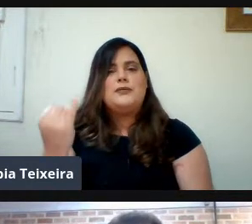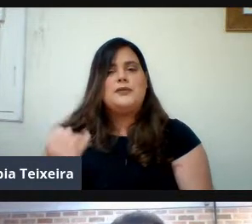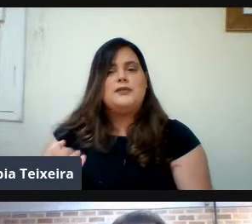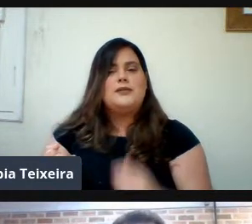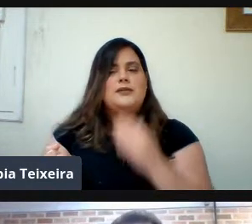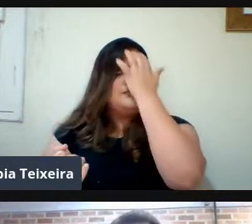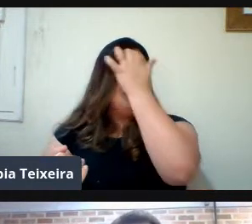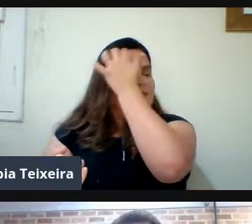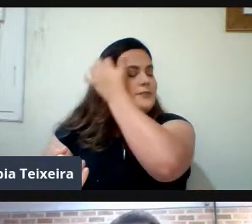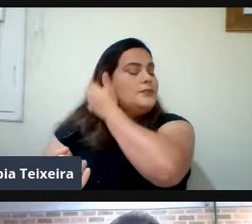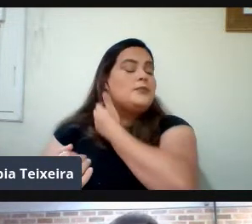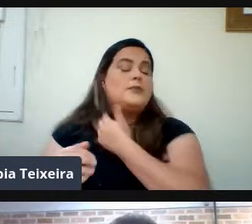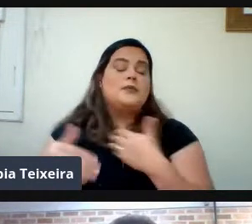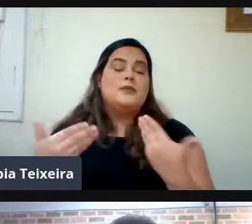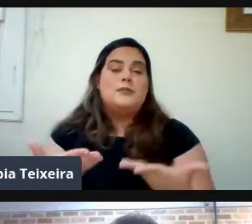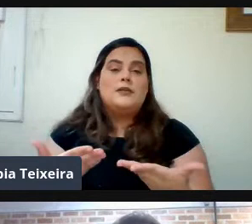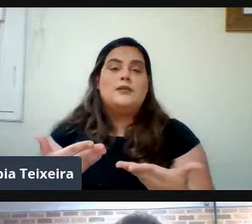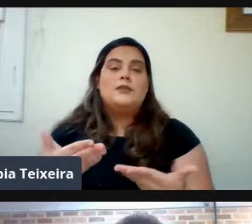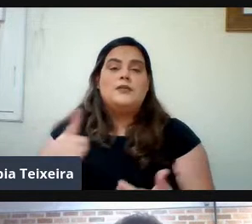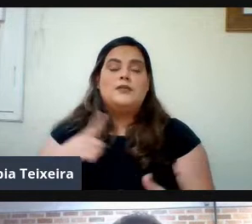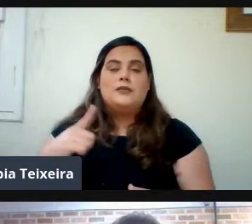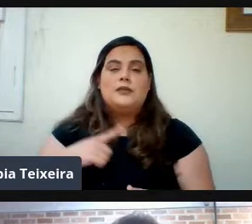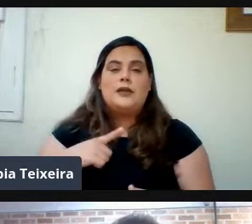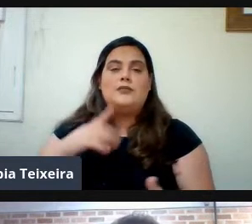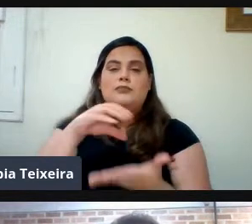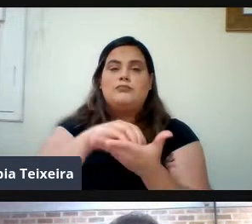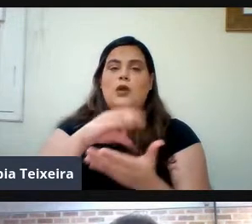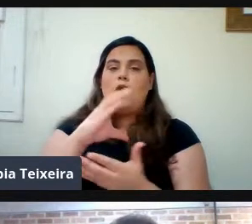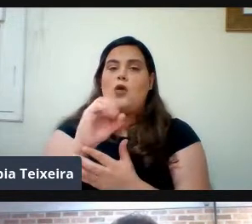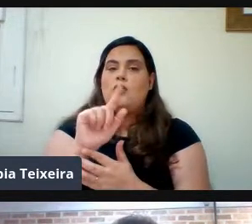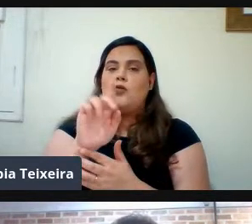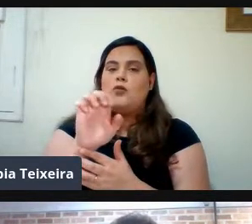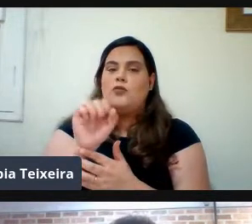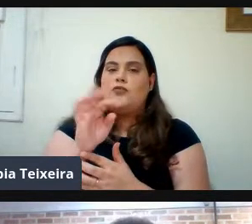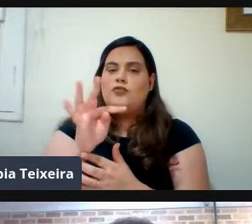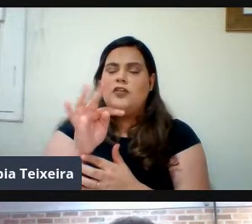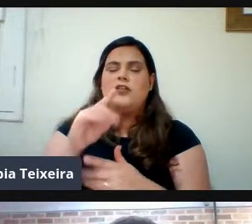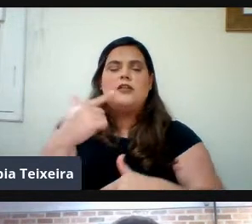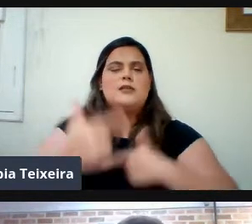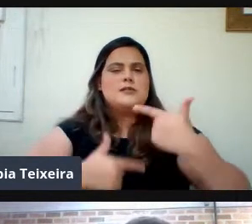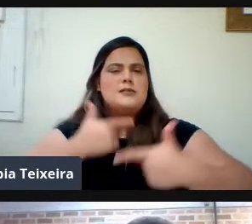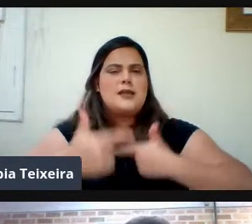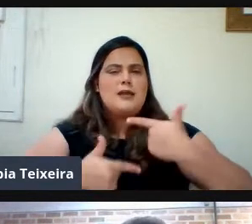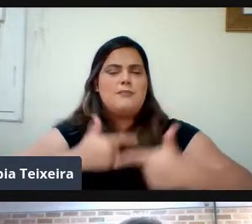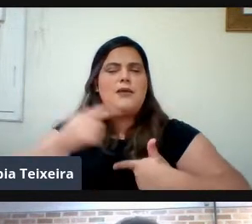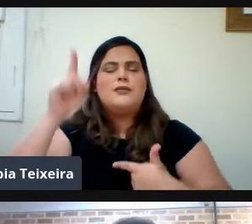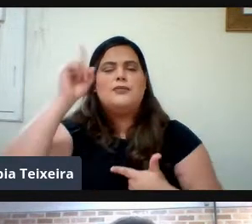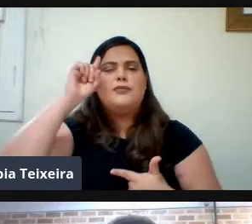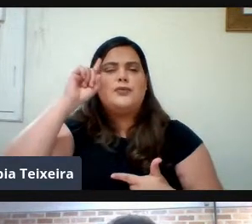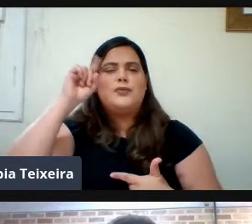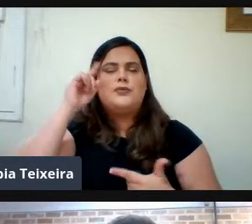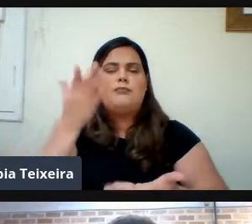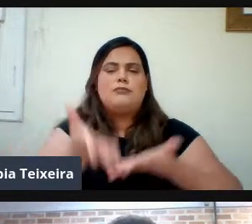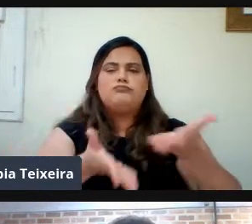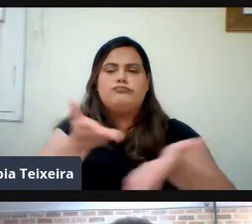nossa Cogeste Que vem Trabalhando Dioturnamente Para que possa Atender As demandas Dos nossos Dicentes Seja os